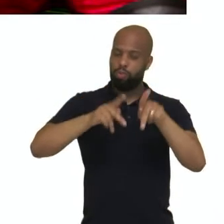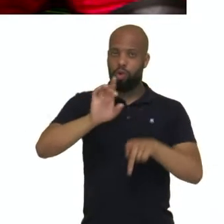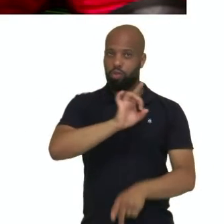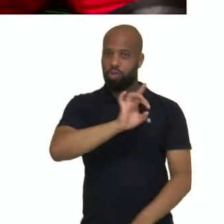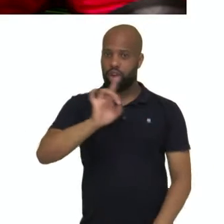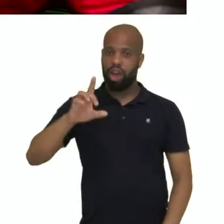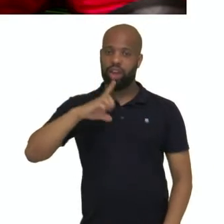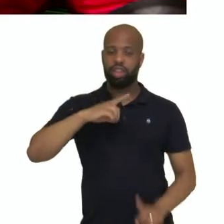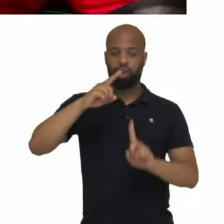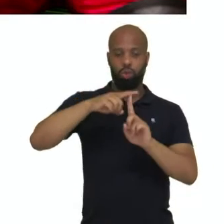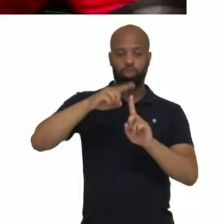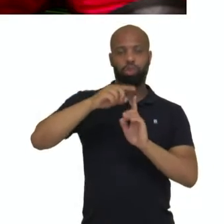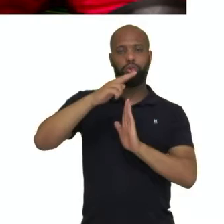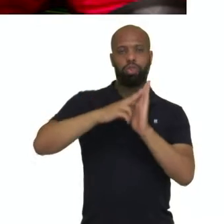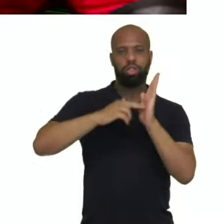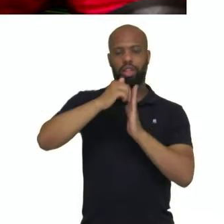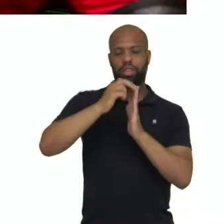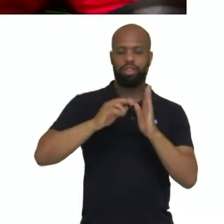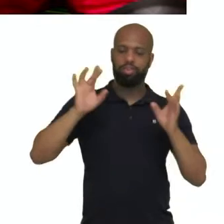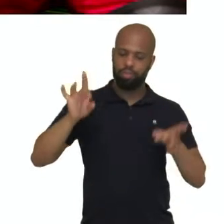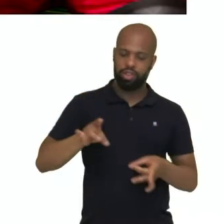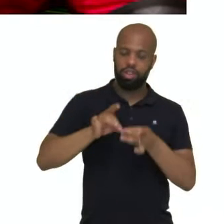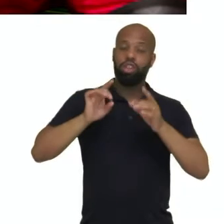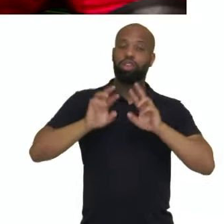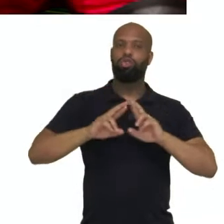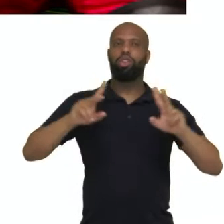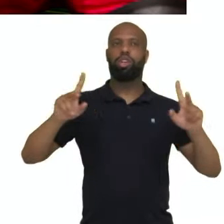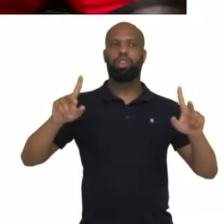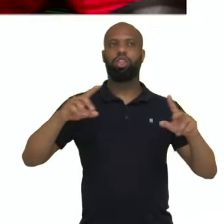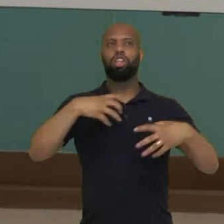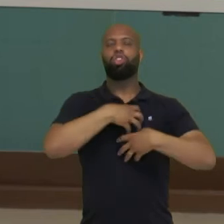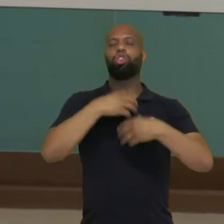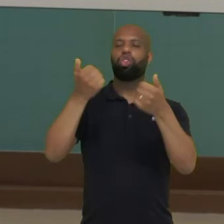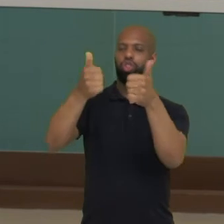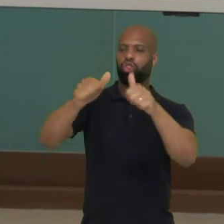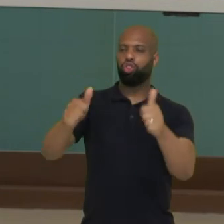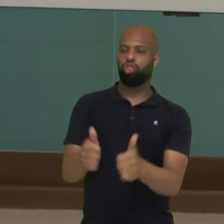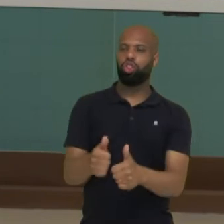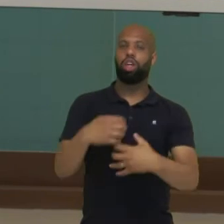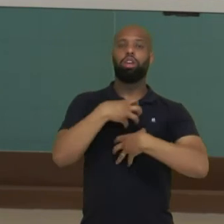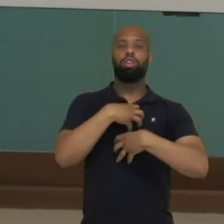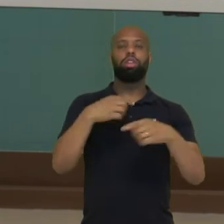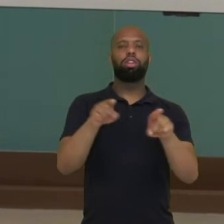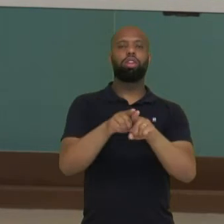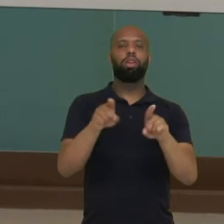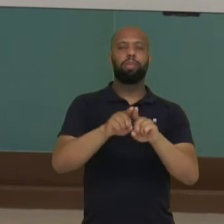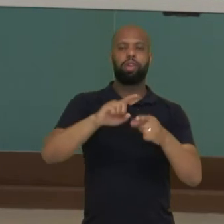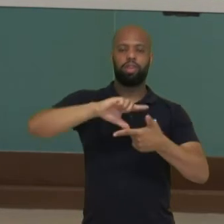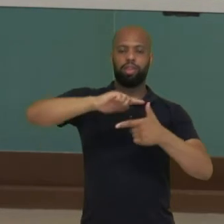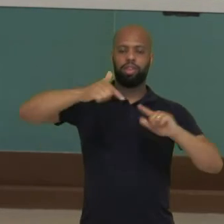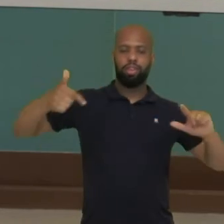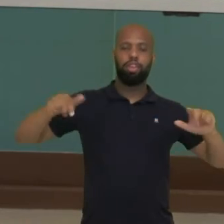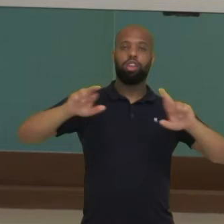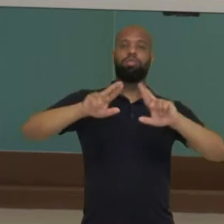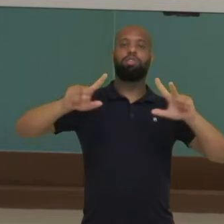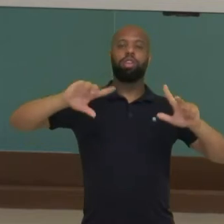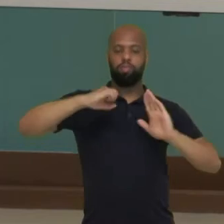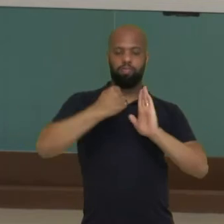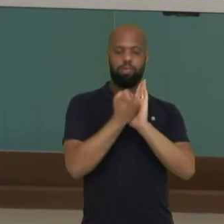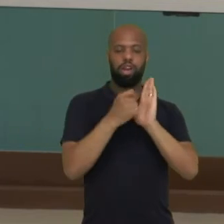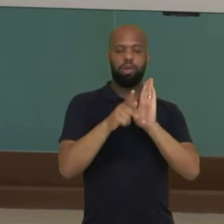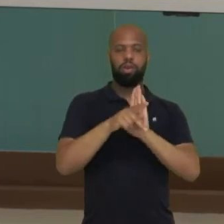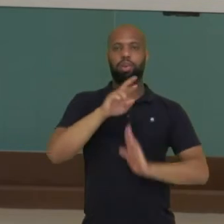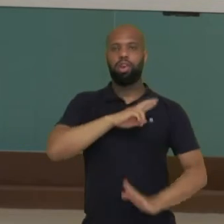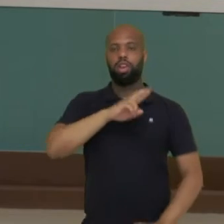grafismo específico, diferente dos outros, com formas geométricas e simbolismos muito ligados à região